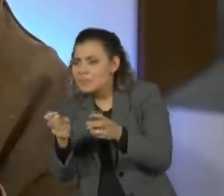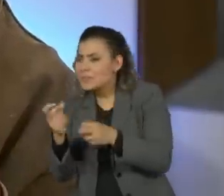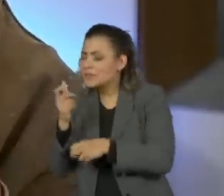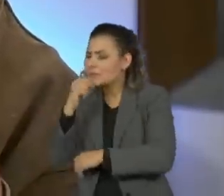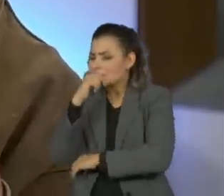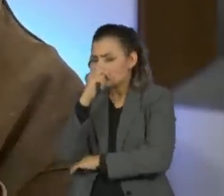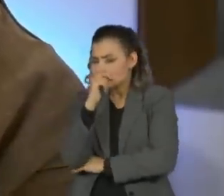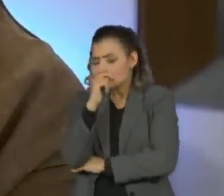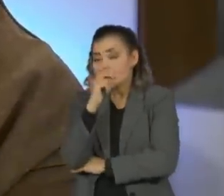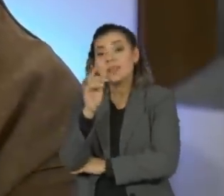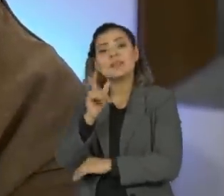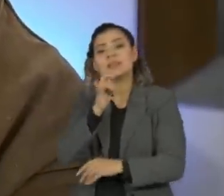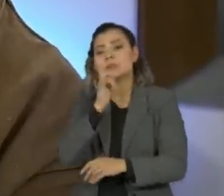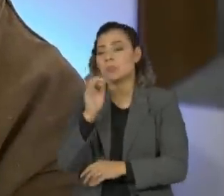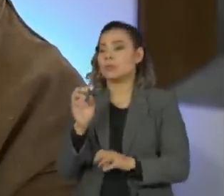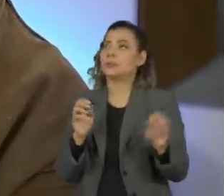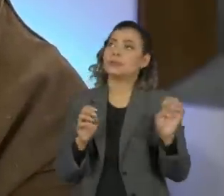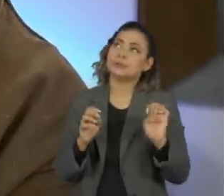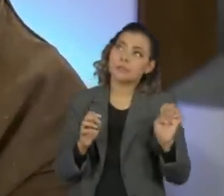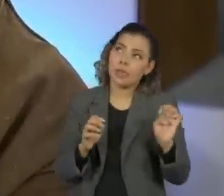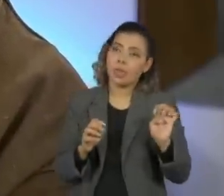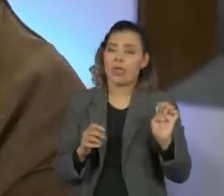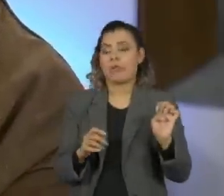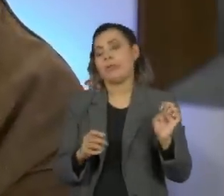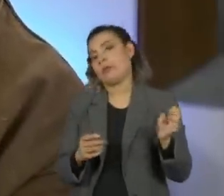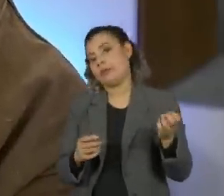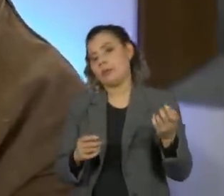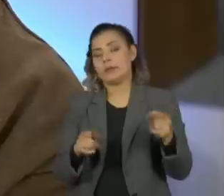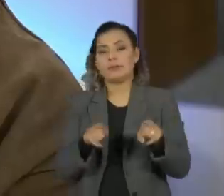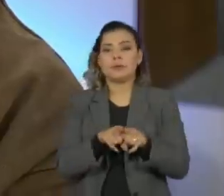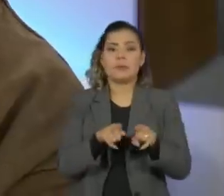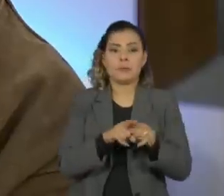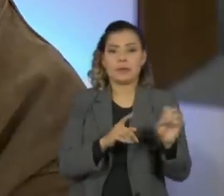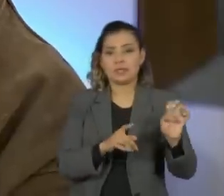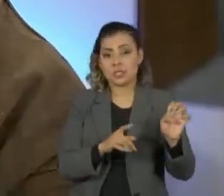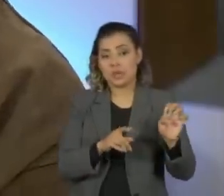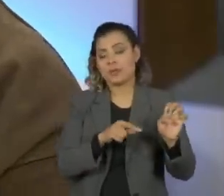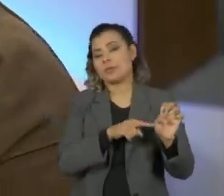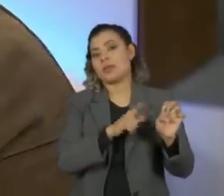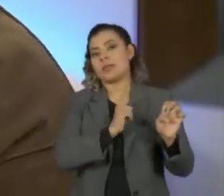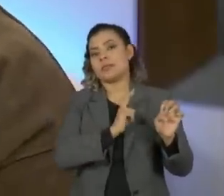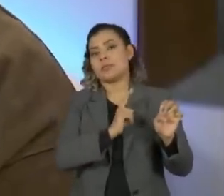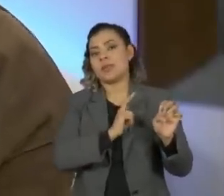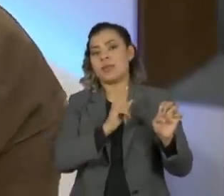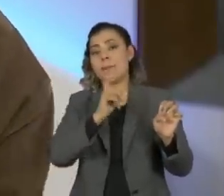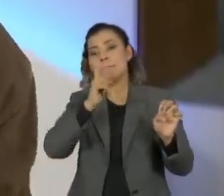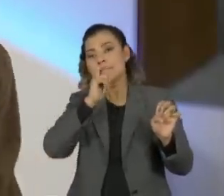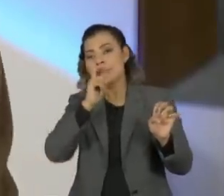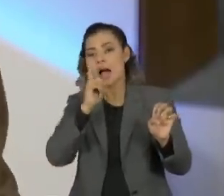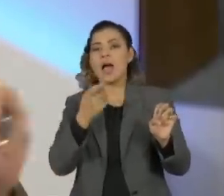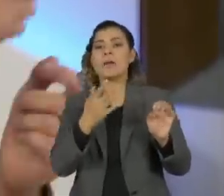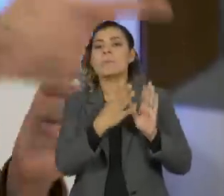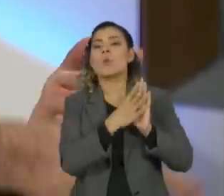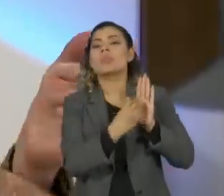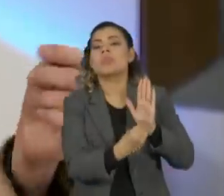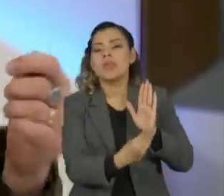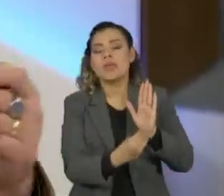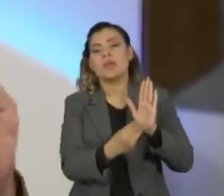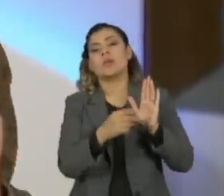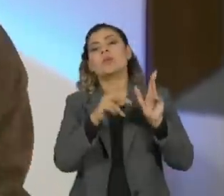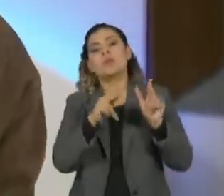falo da esquerda, do Estado grande, etc e tal, de ter um pai lá, que é o